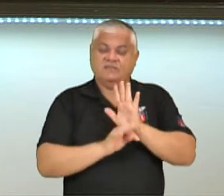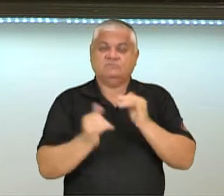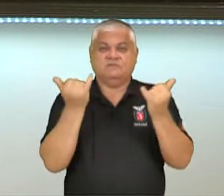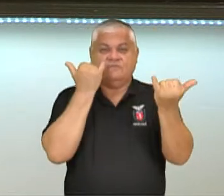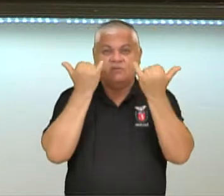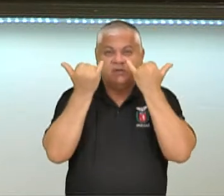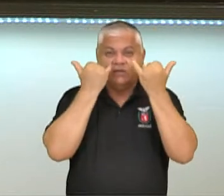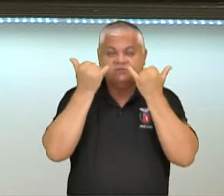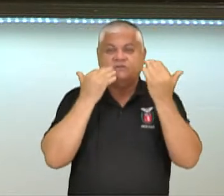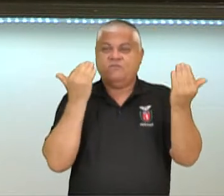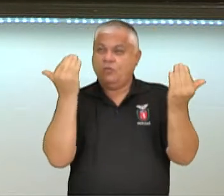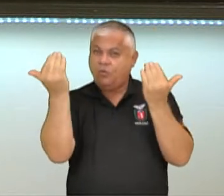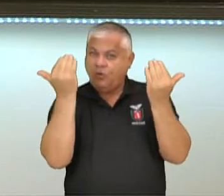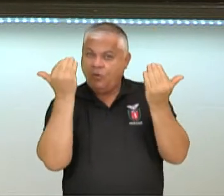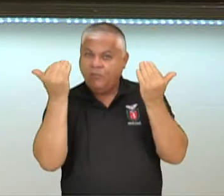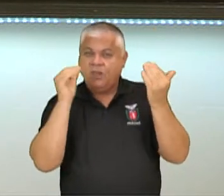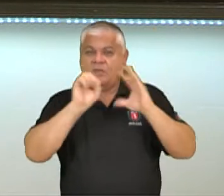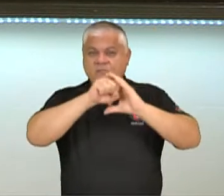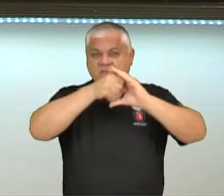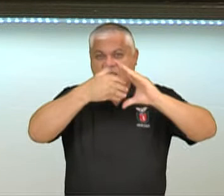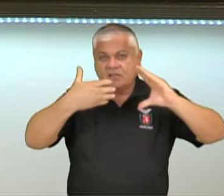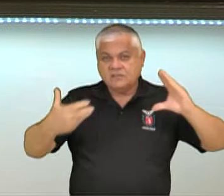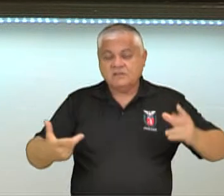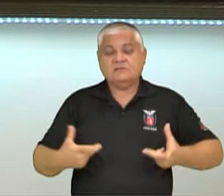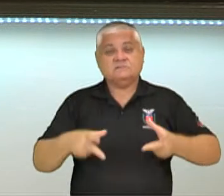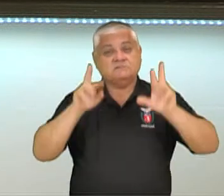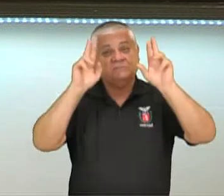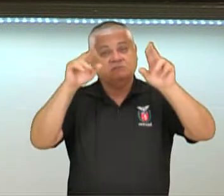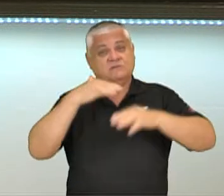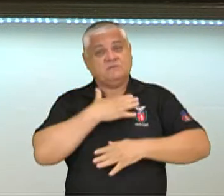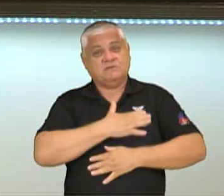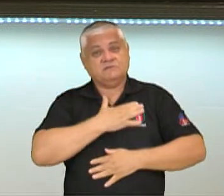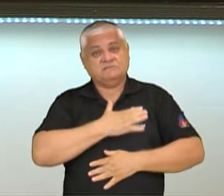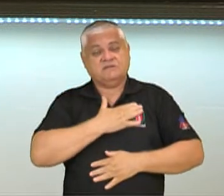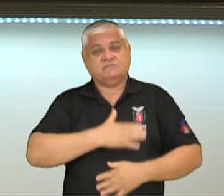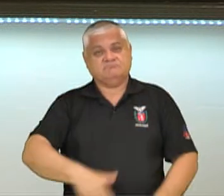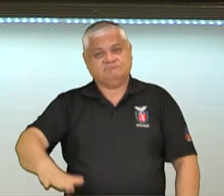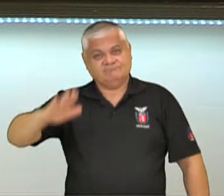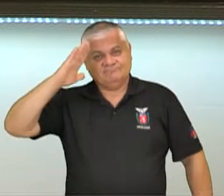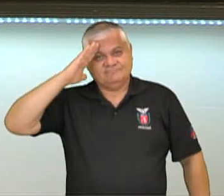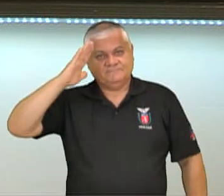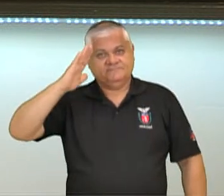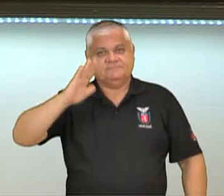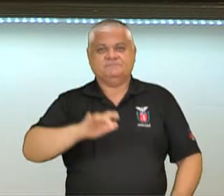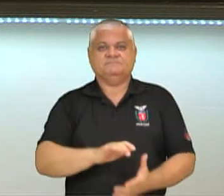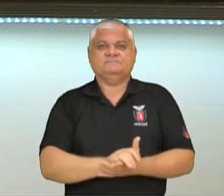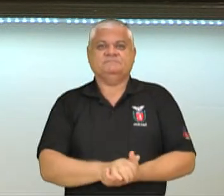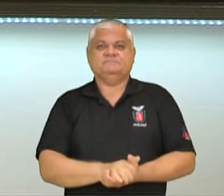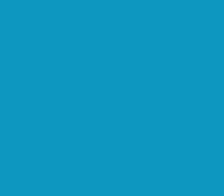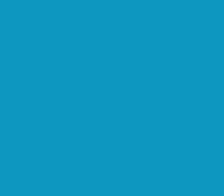analisamos algumas das suas características. Espero que vocês tenham gostado e até breve.